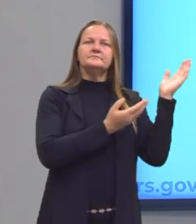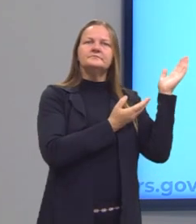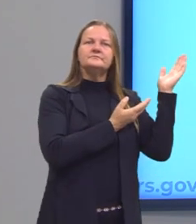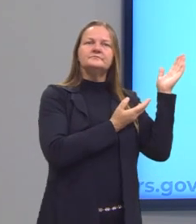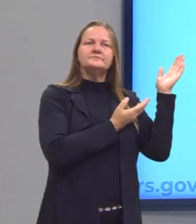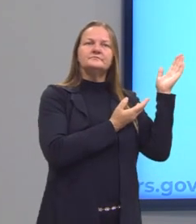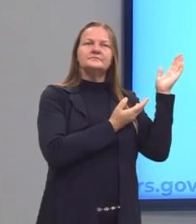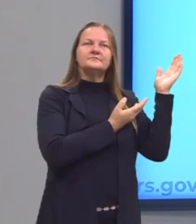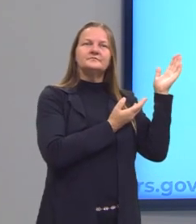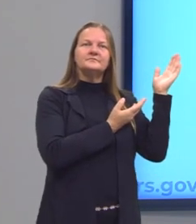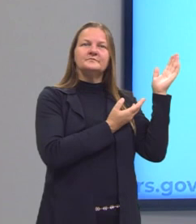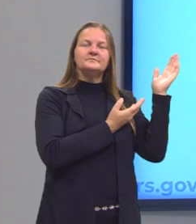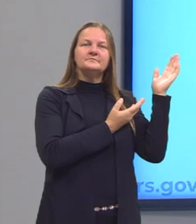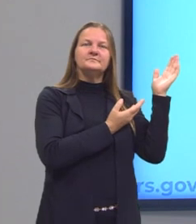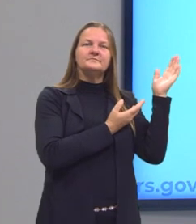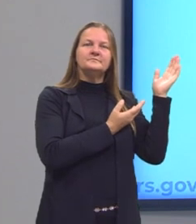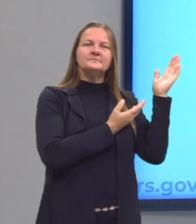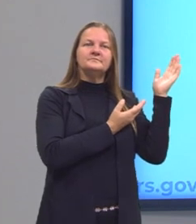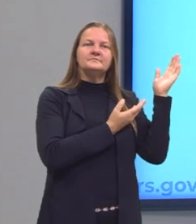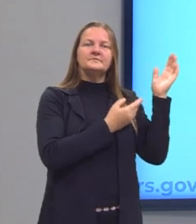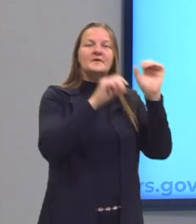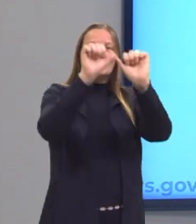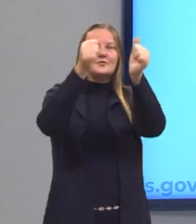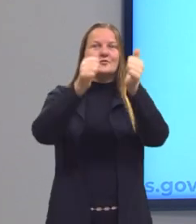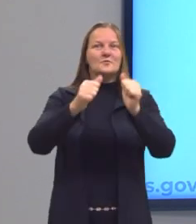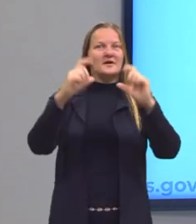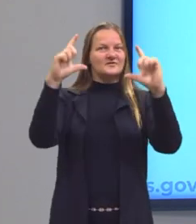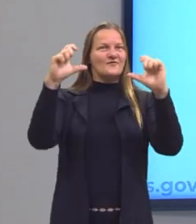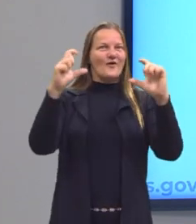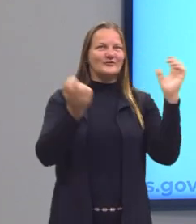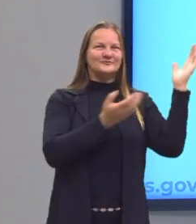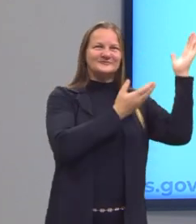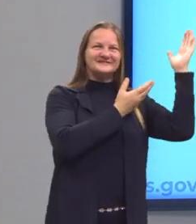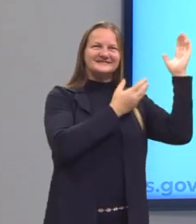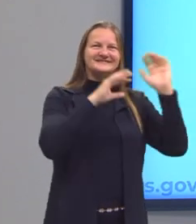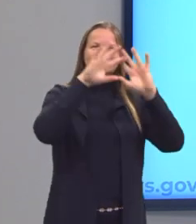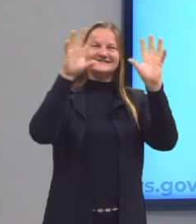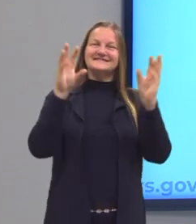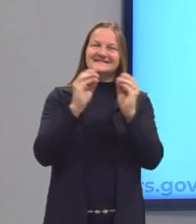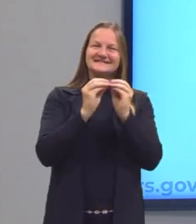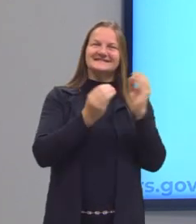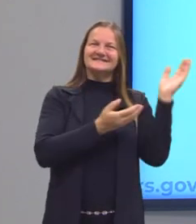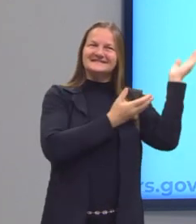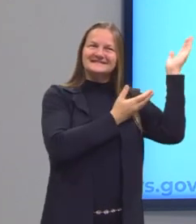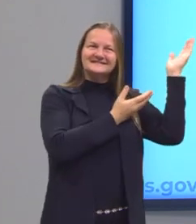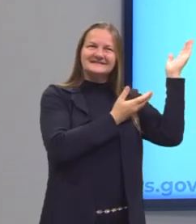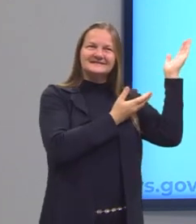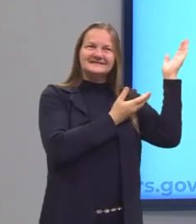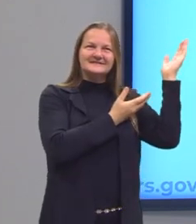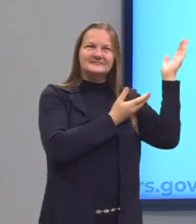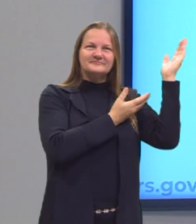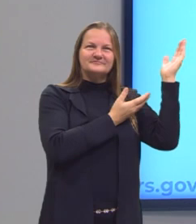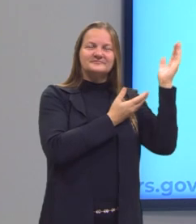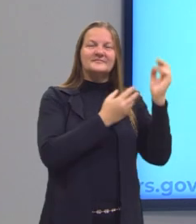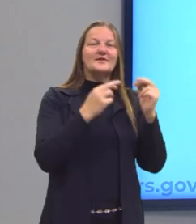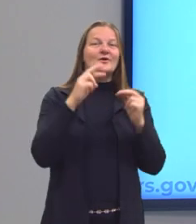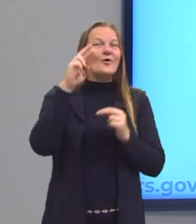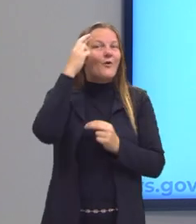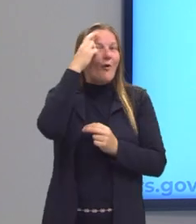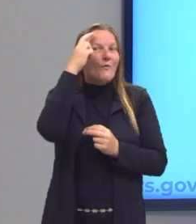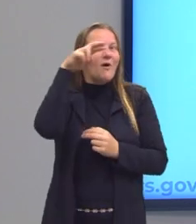Aqui eu trago então para vocês essa imagem ali de um resumo, trazendo aqui a parte então da razão.